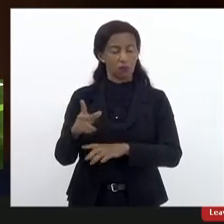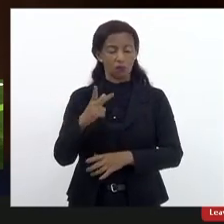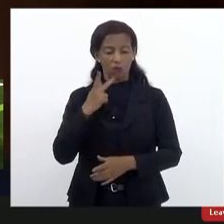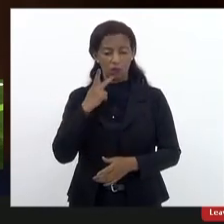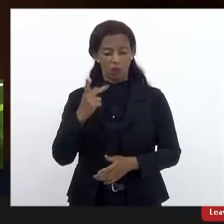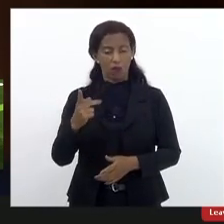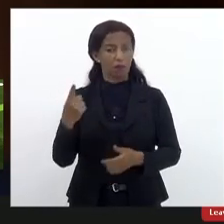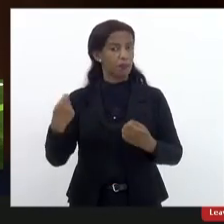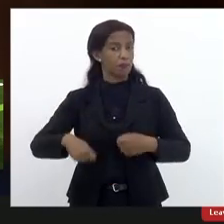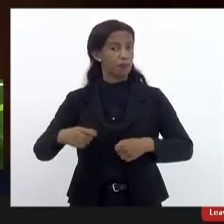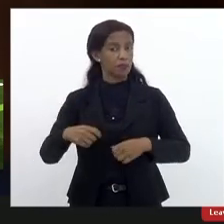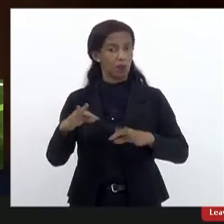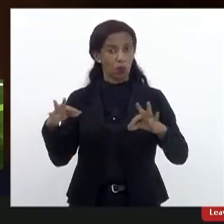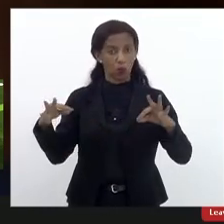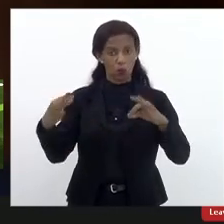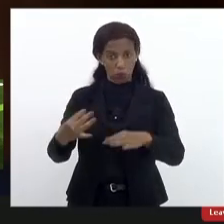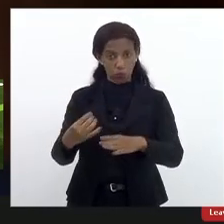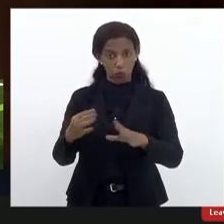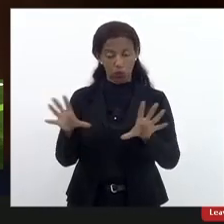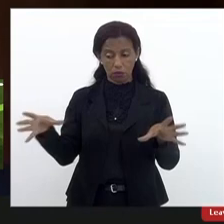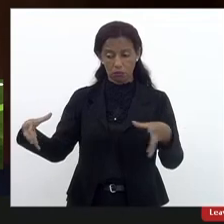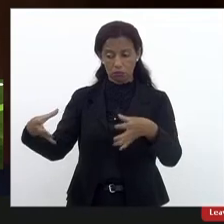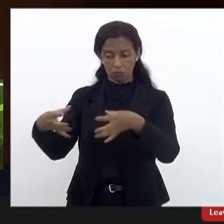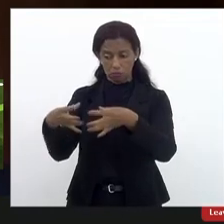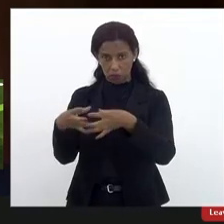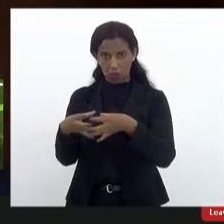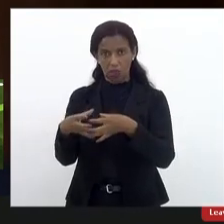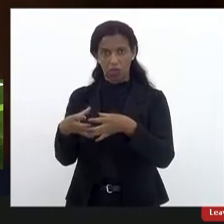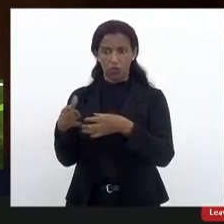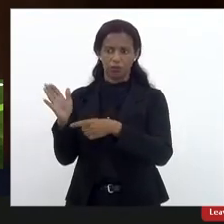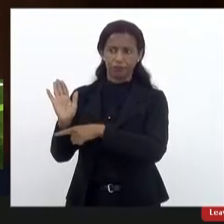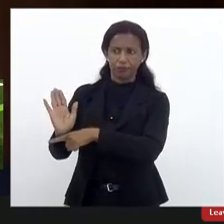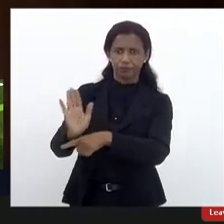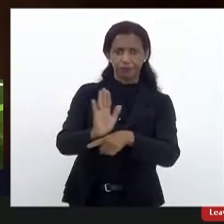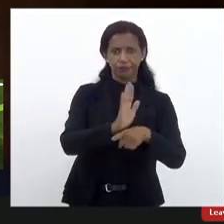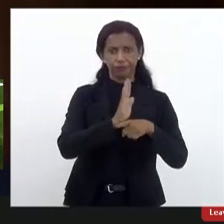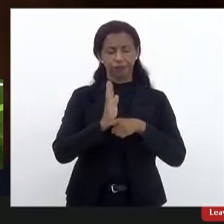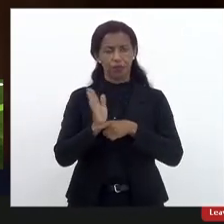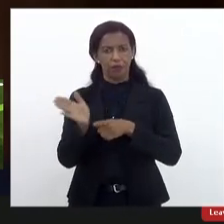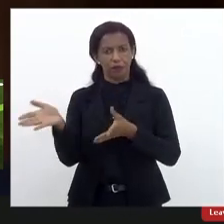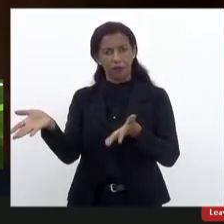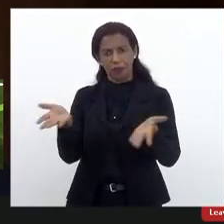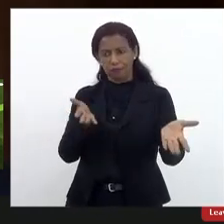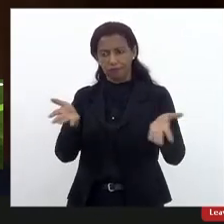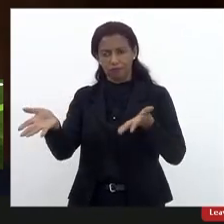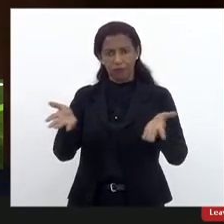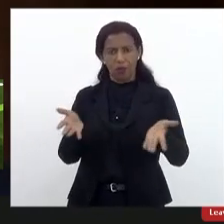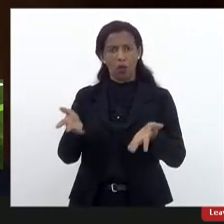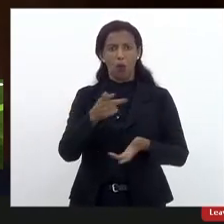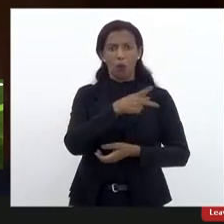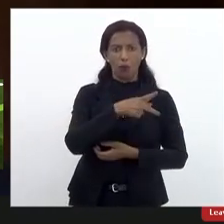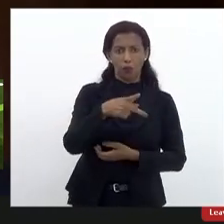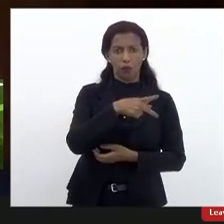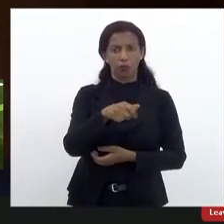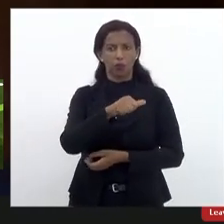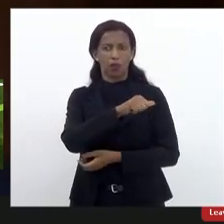tínhamos, em toda a rede estadual de educação, para atender e fazer a interface com os alunos e os professores,